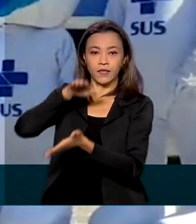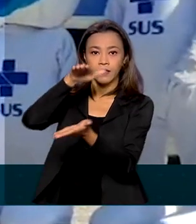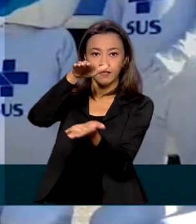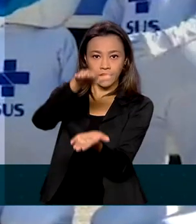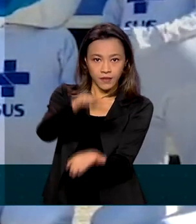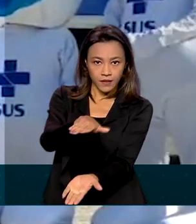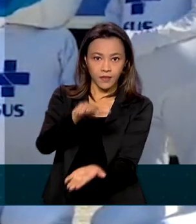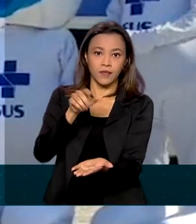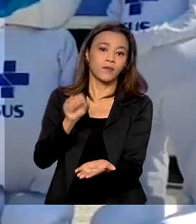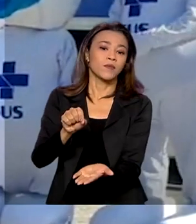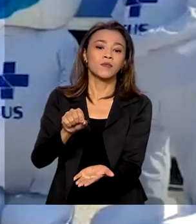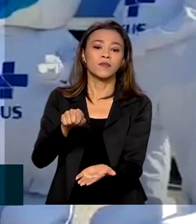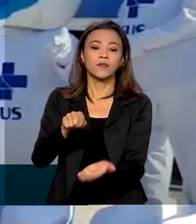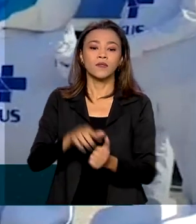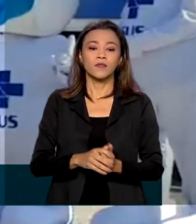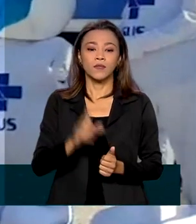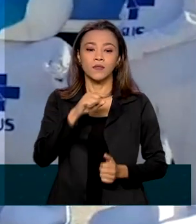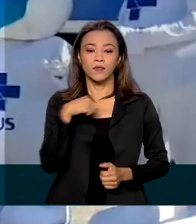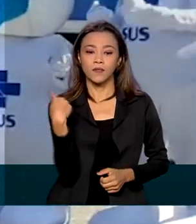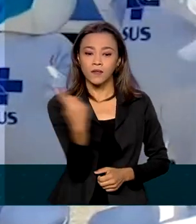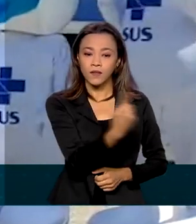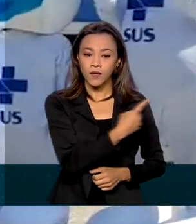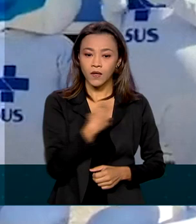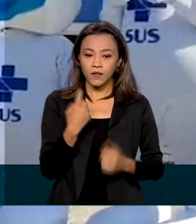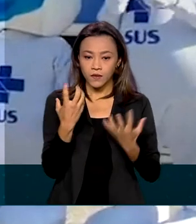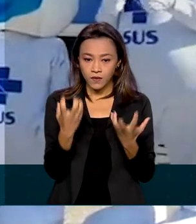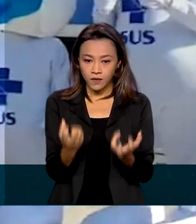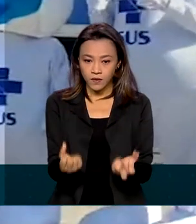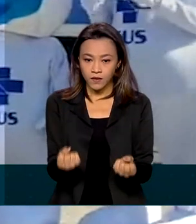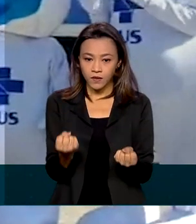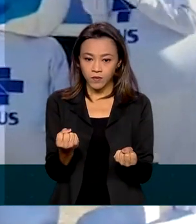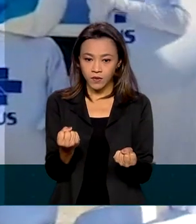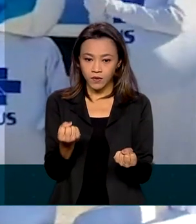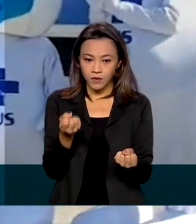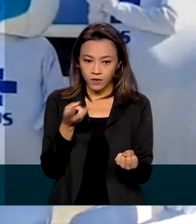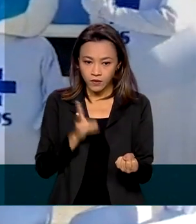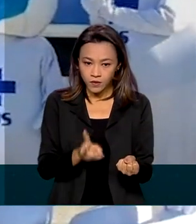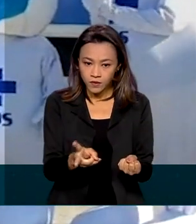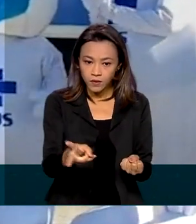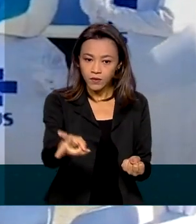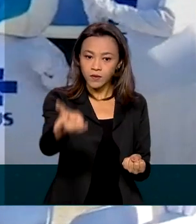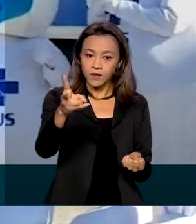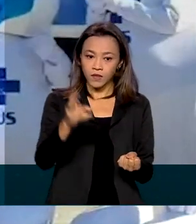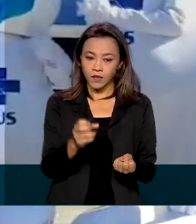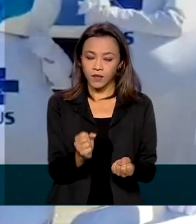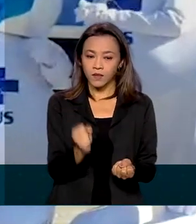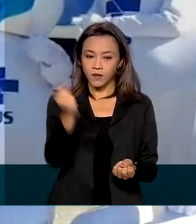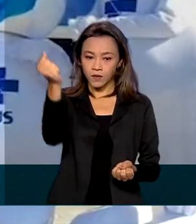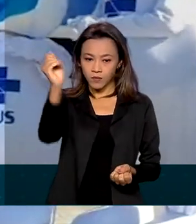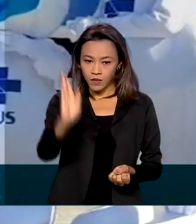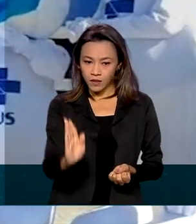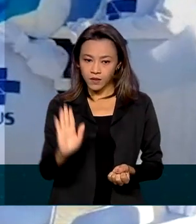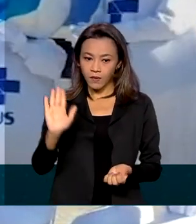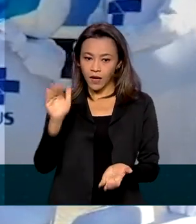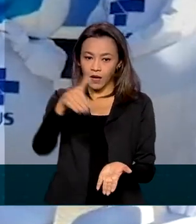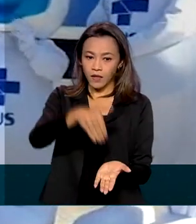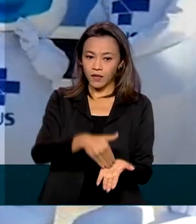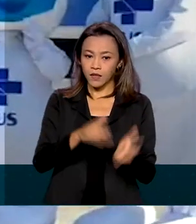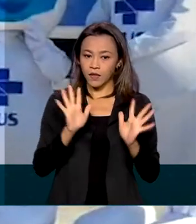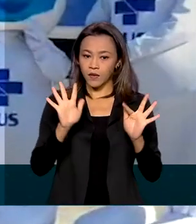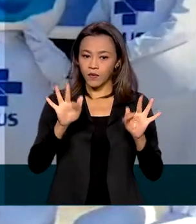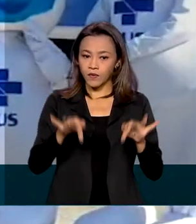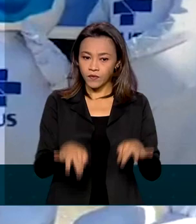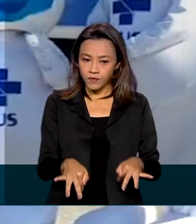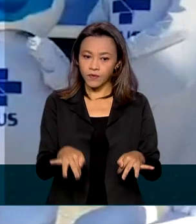ventiladores. E nós vamos continuar com essa cooperação, com o Brasil, até o final, que nós